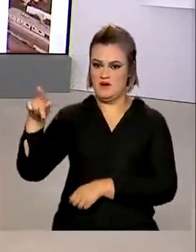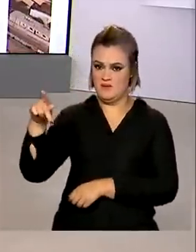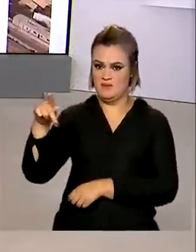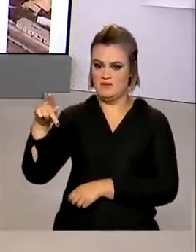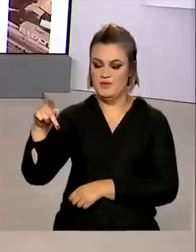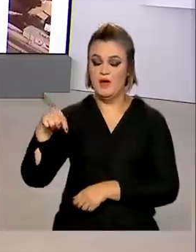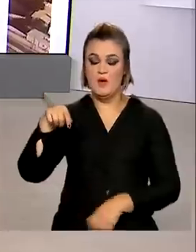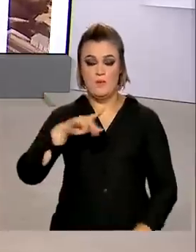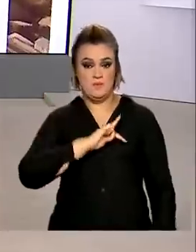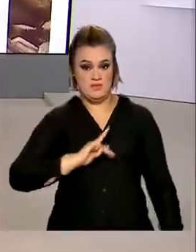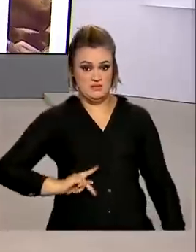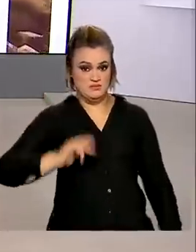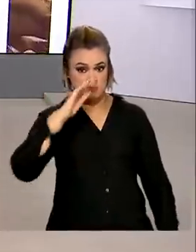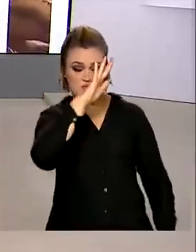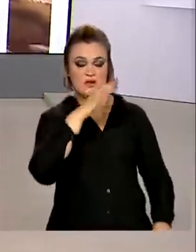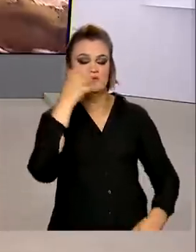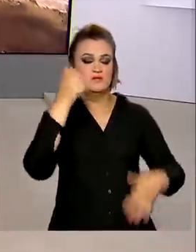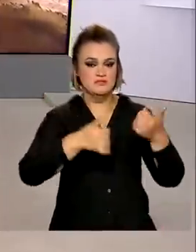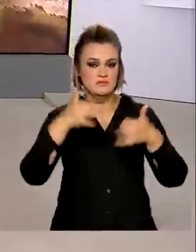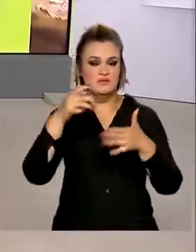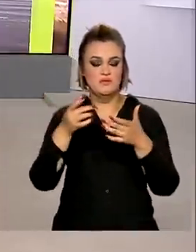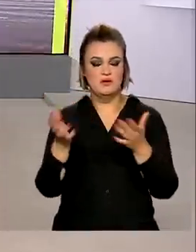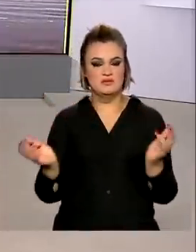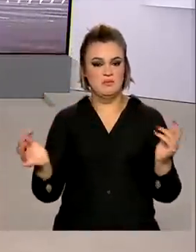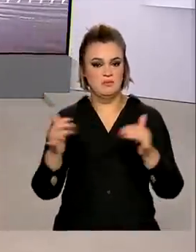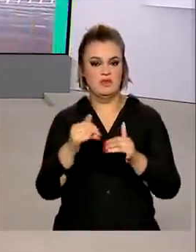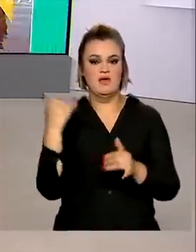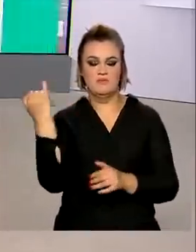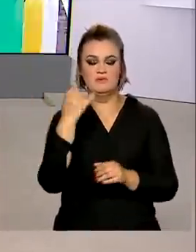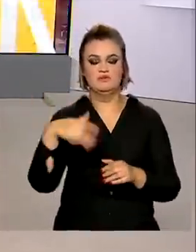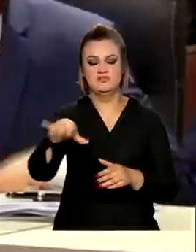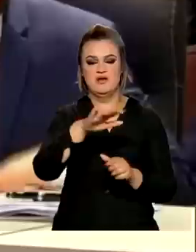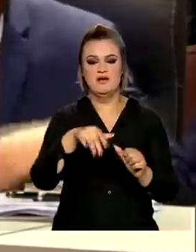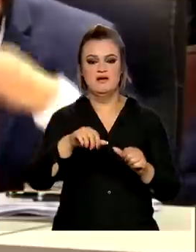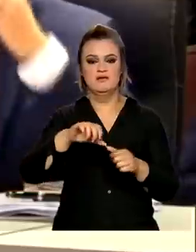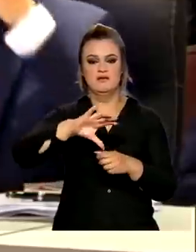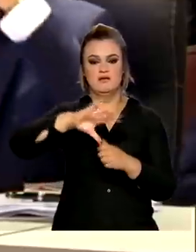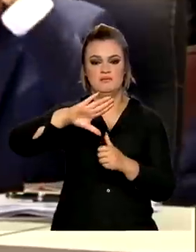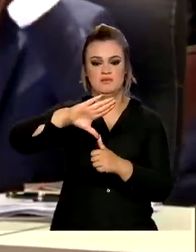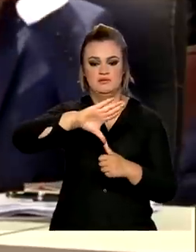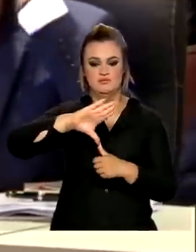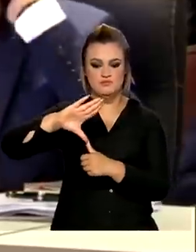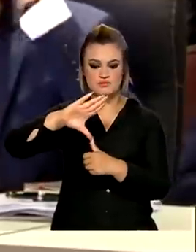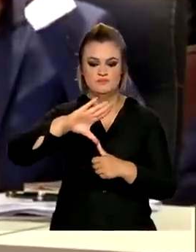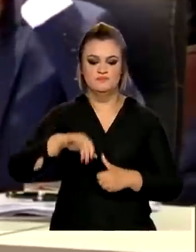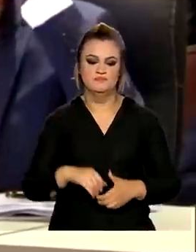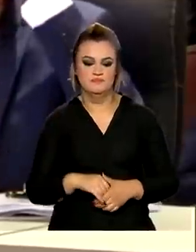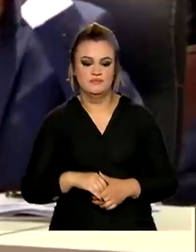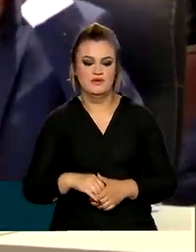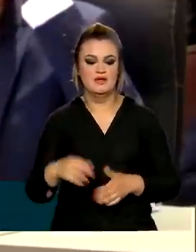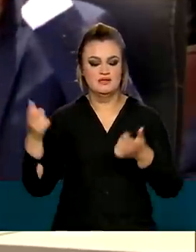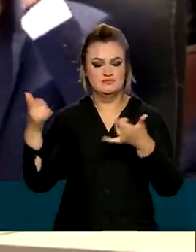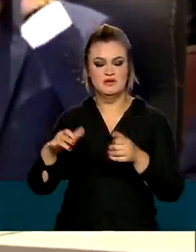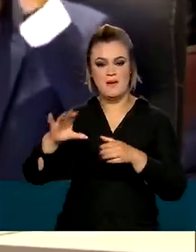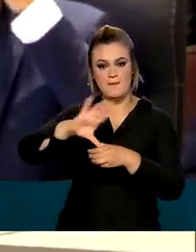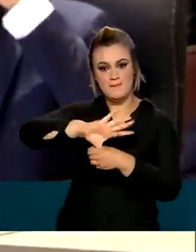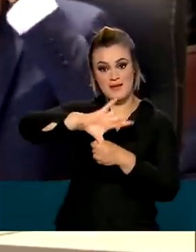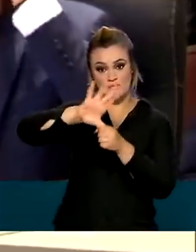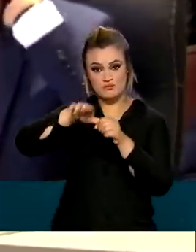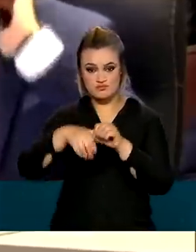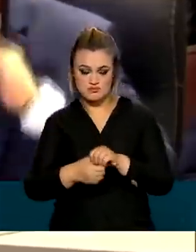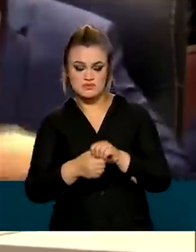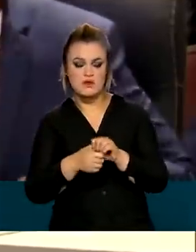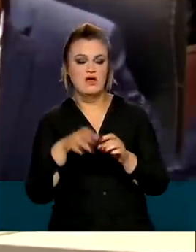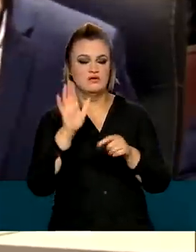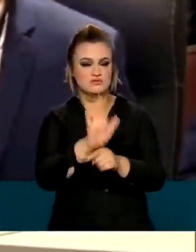brasileiro destacou a importância do bloco para a paz na América do Sul. O Mercosul é uma força que impulsionou a consolidação